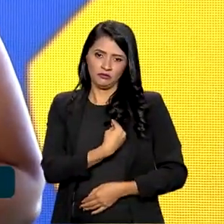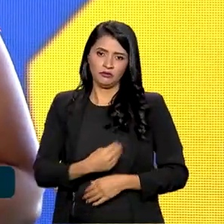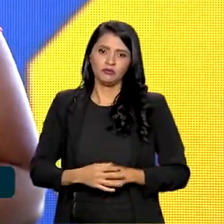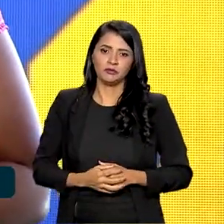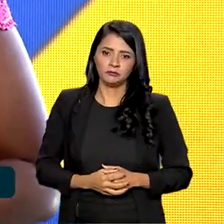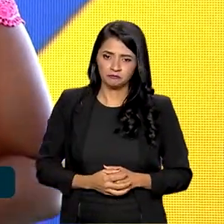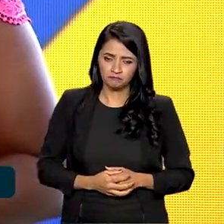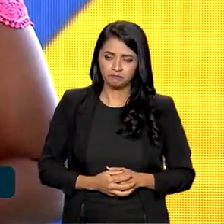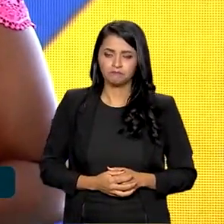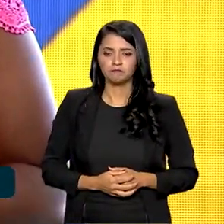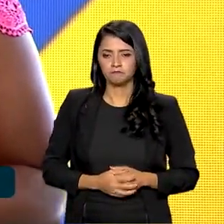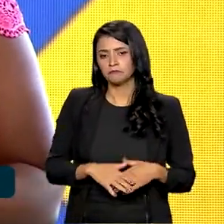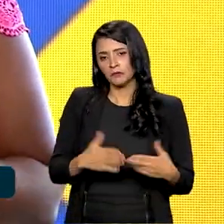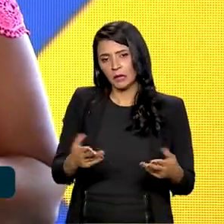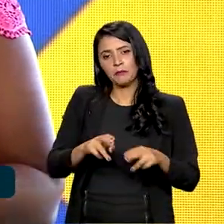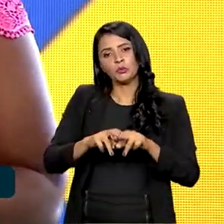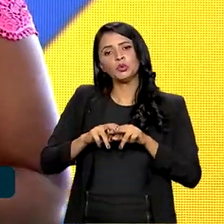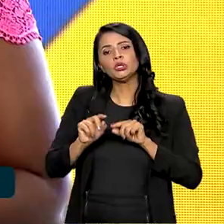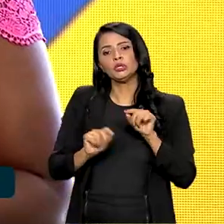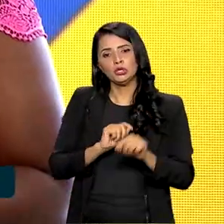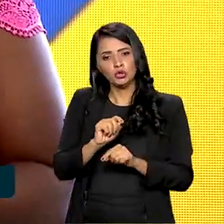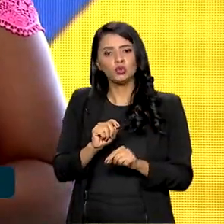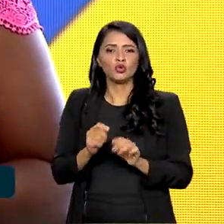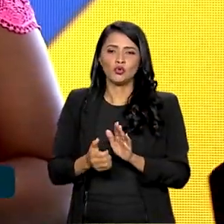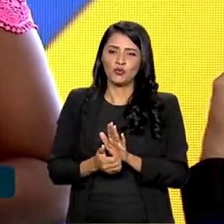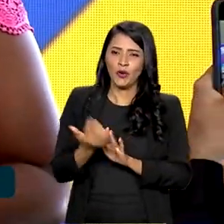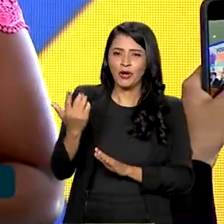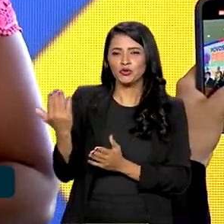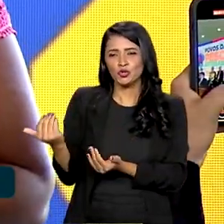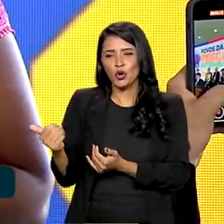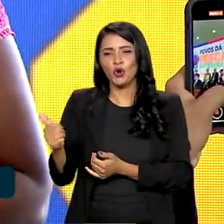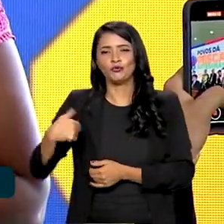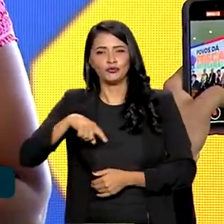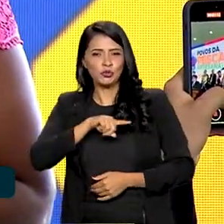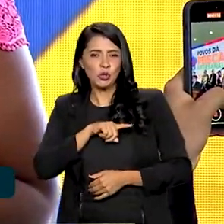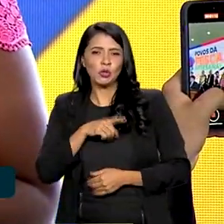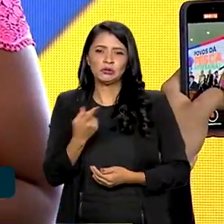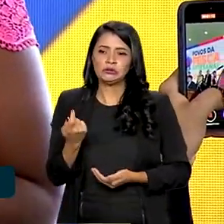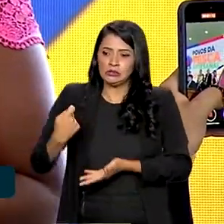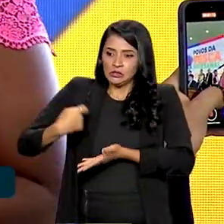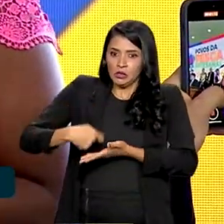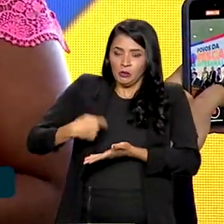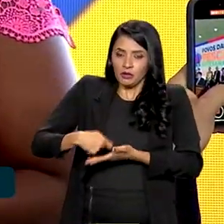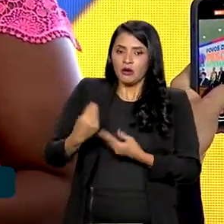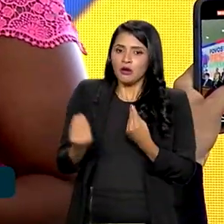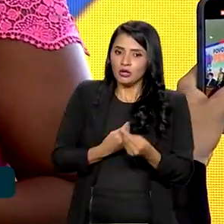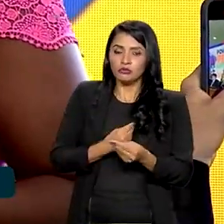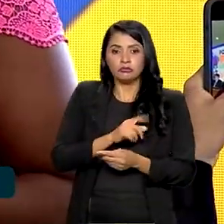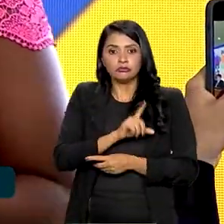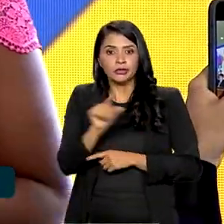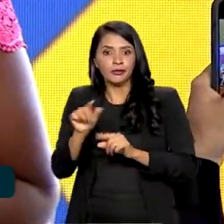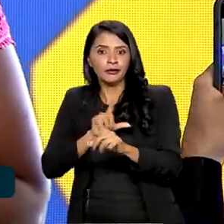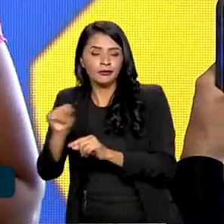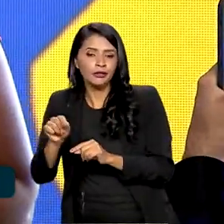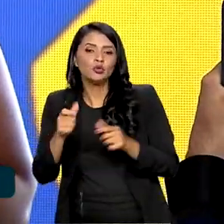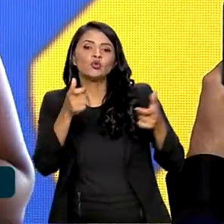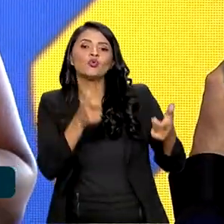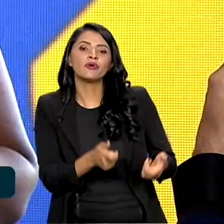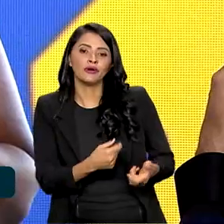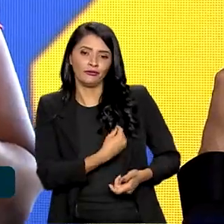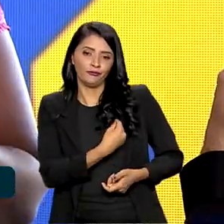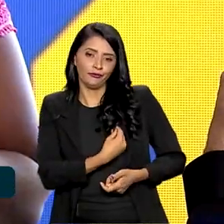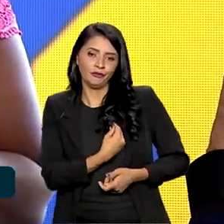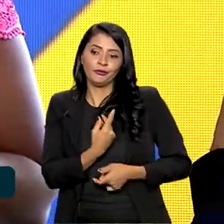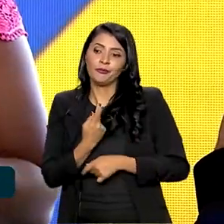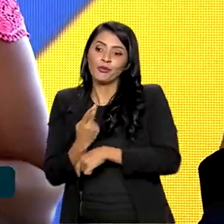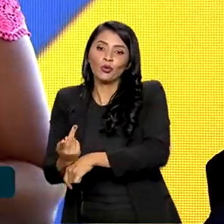comunidades. E por isso, muitos dos nossos jovens se viram obrigados a saírem de seus territórios para